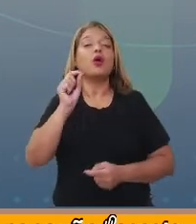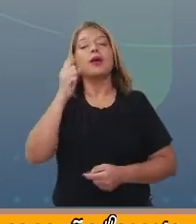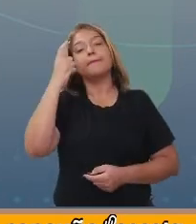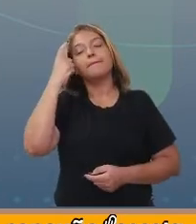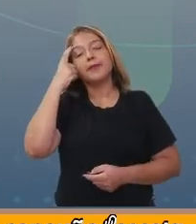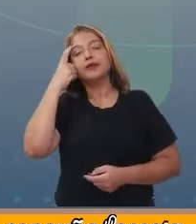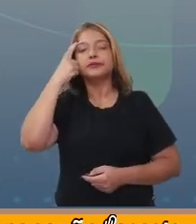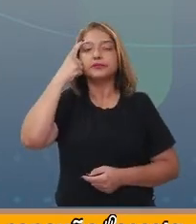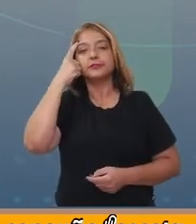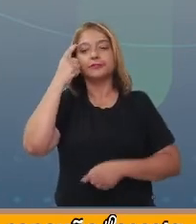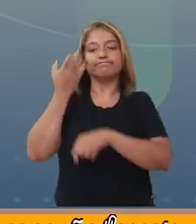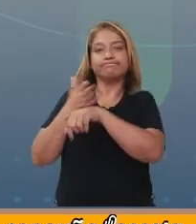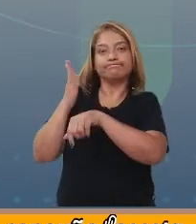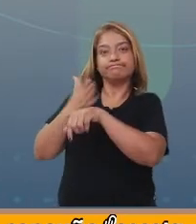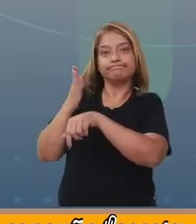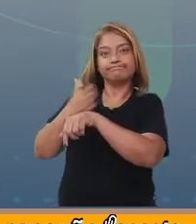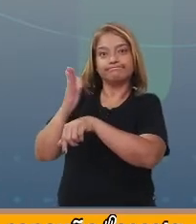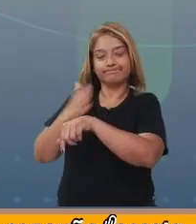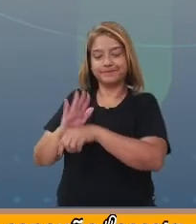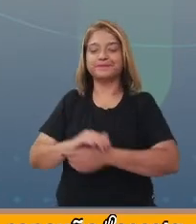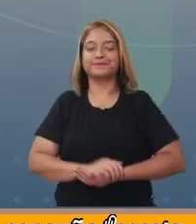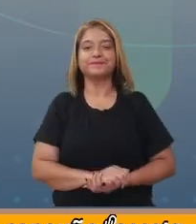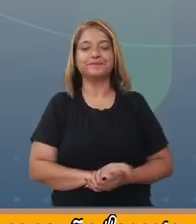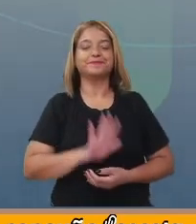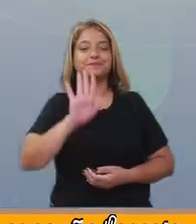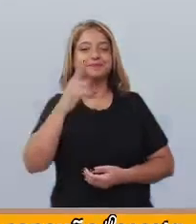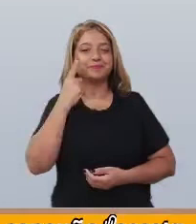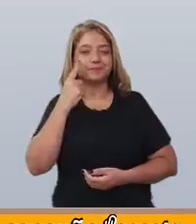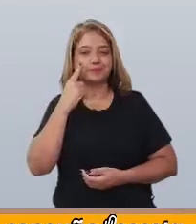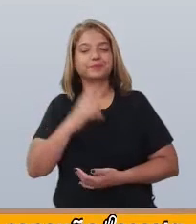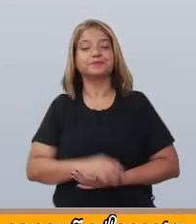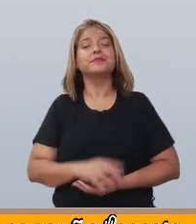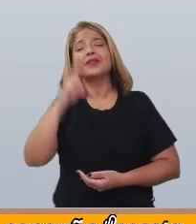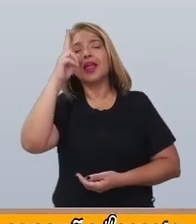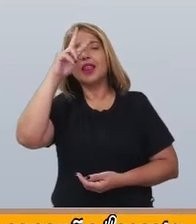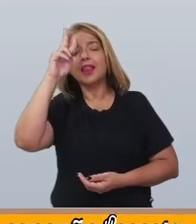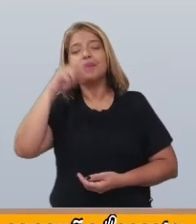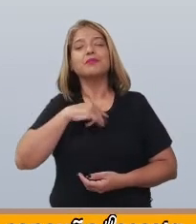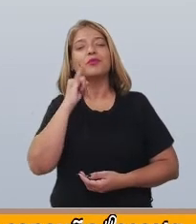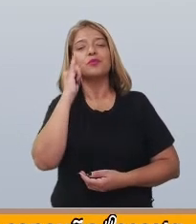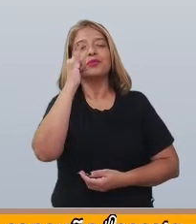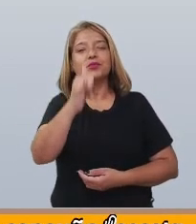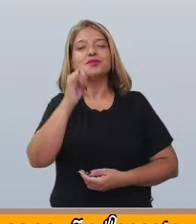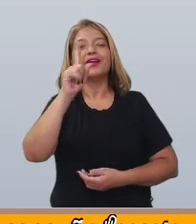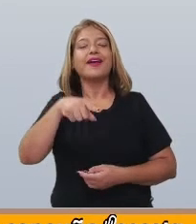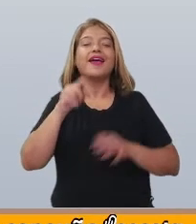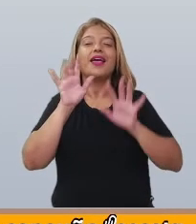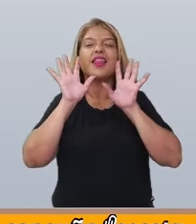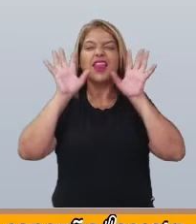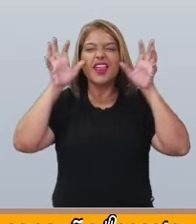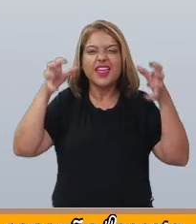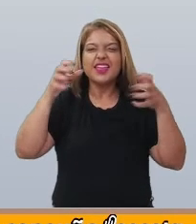pensar e executar. Olha só! Lembra da fábula O Leão e o Ratinho?